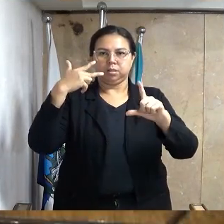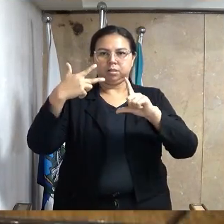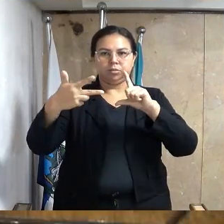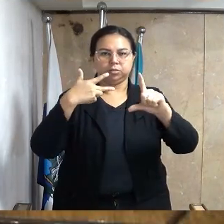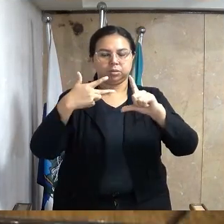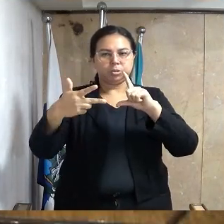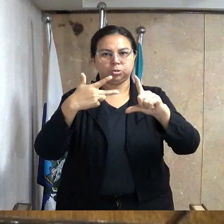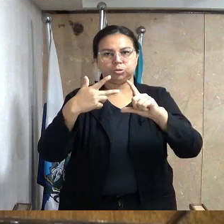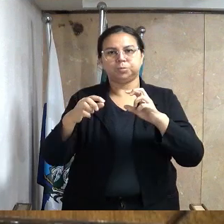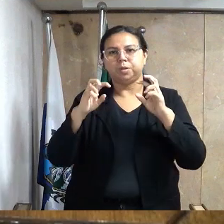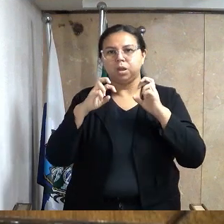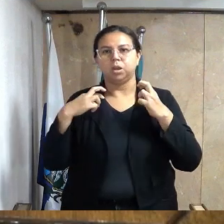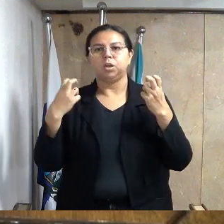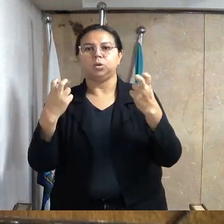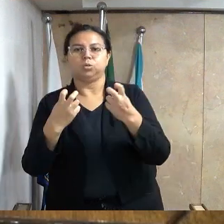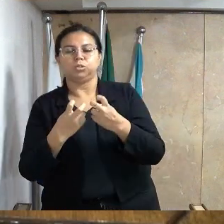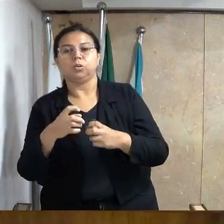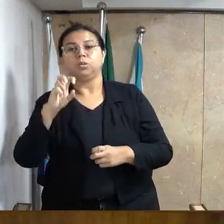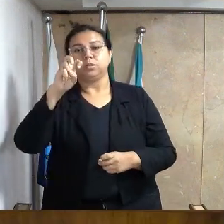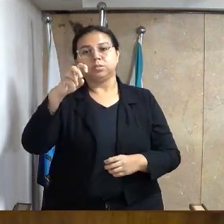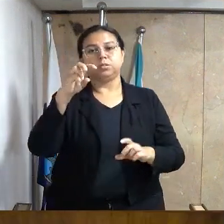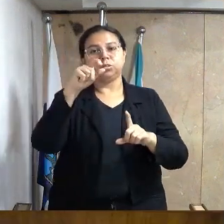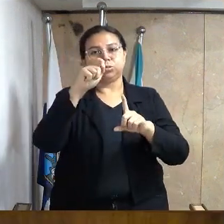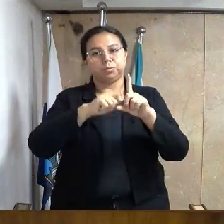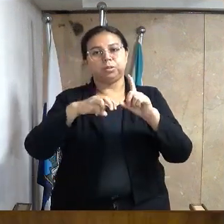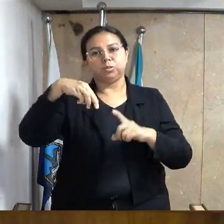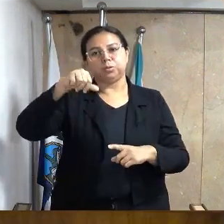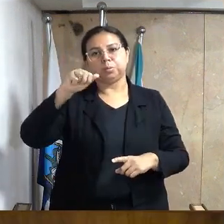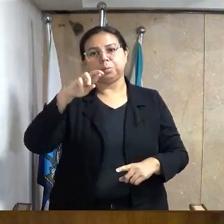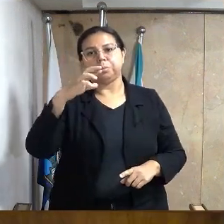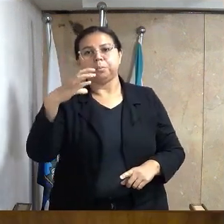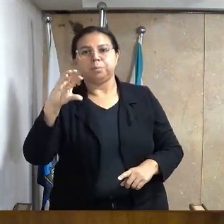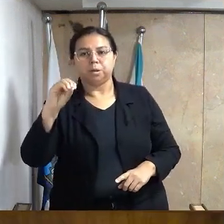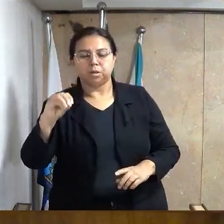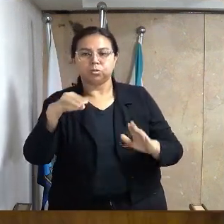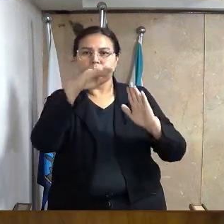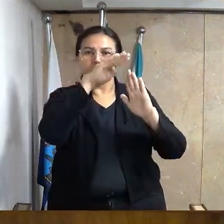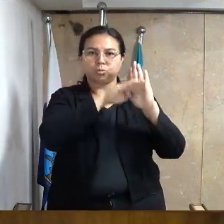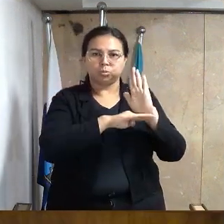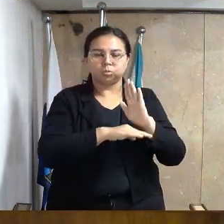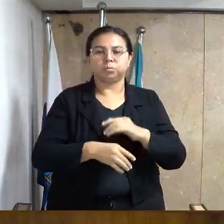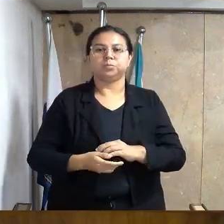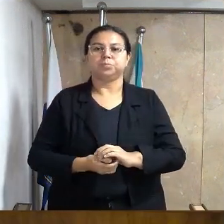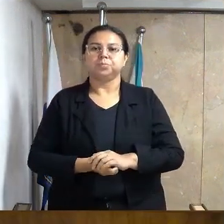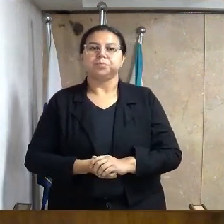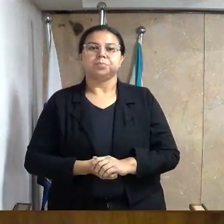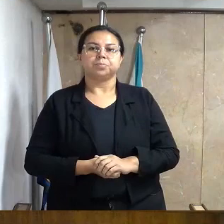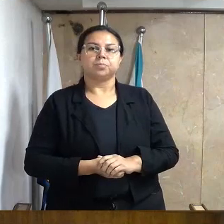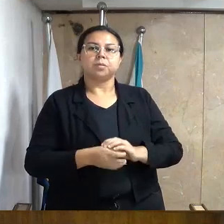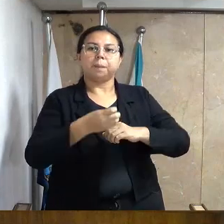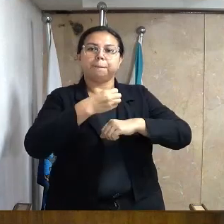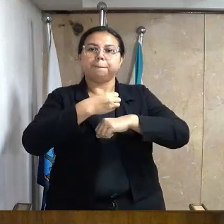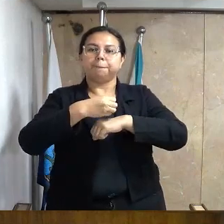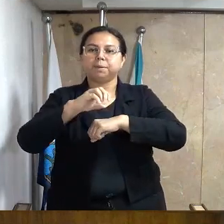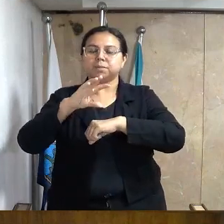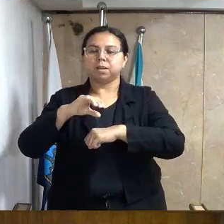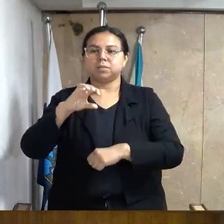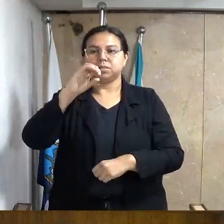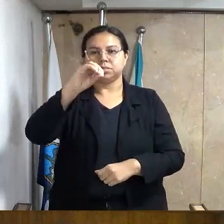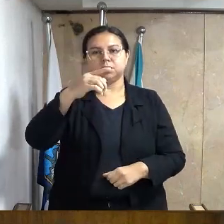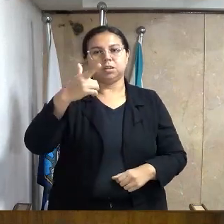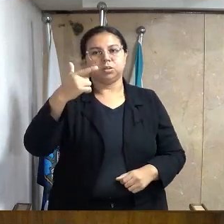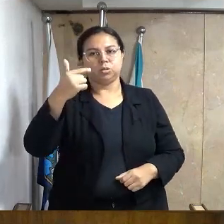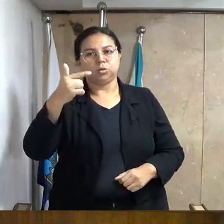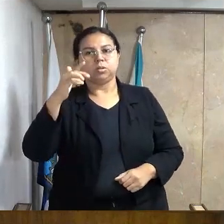Primeira reunião ordinária de 5 de março de 2024. Hora do dia. Hora Mensagem 012, barra